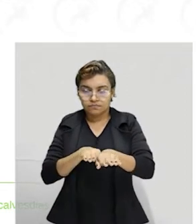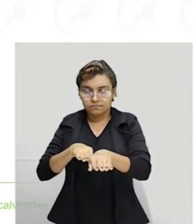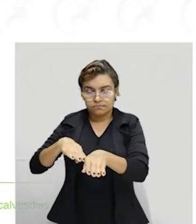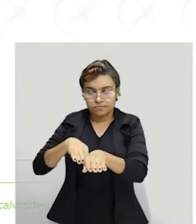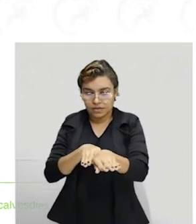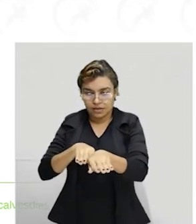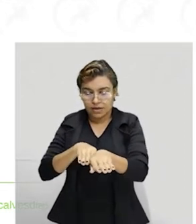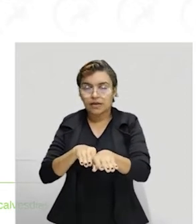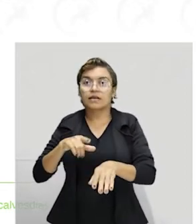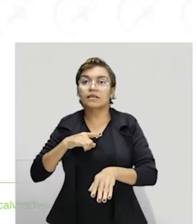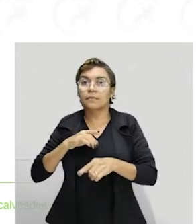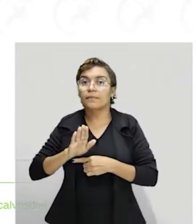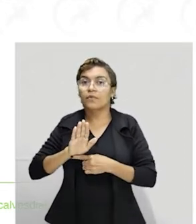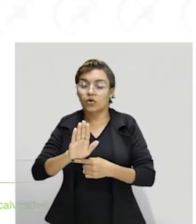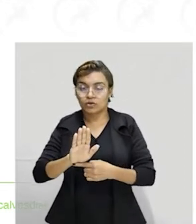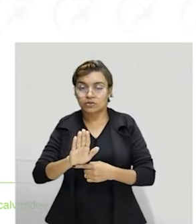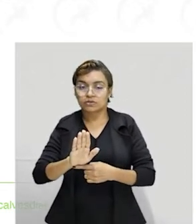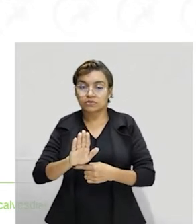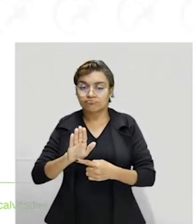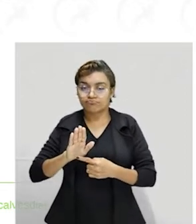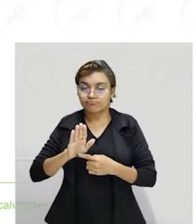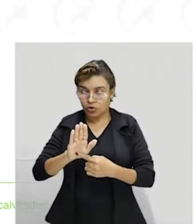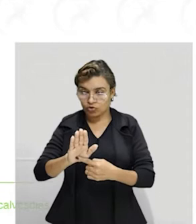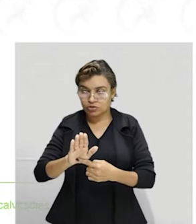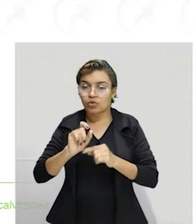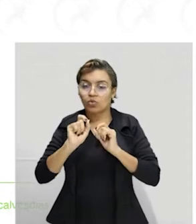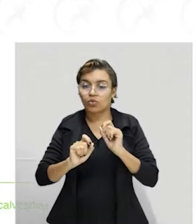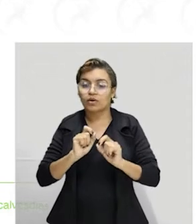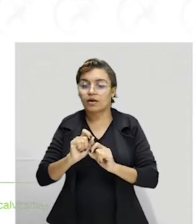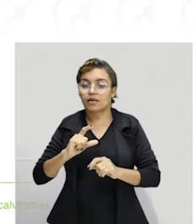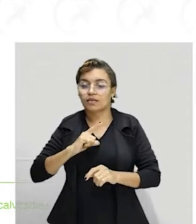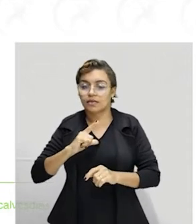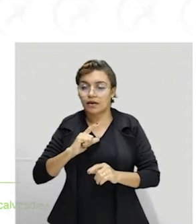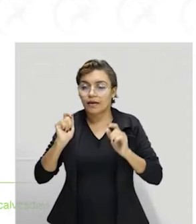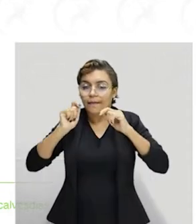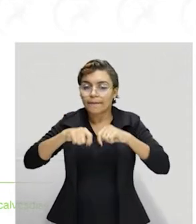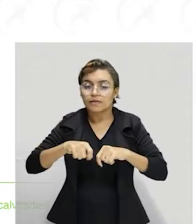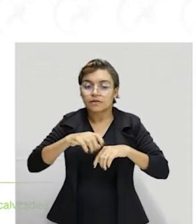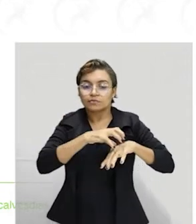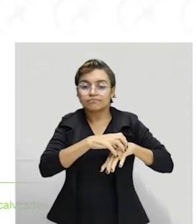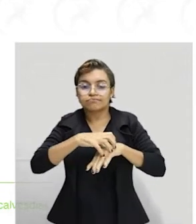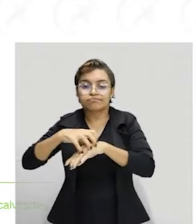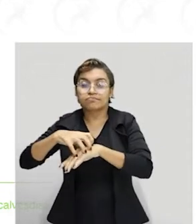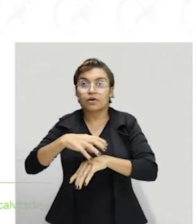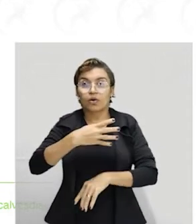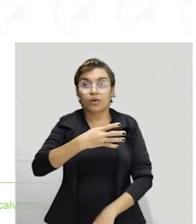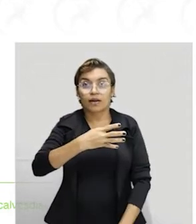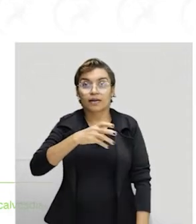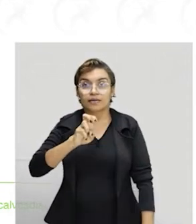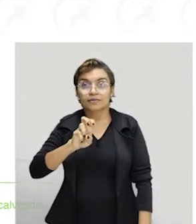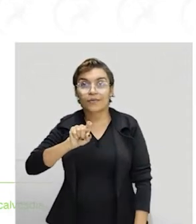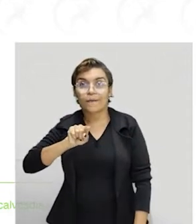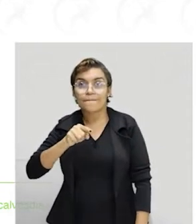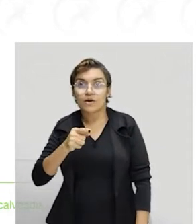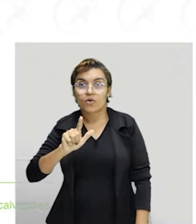a seguir, quando em carga completa, tem capacidade para transportar 45 mil